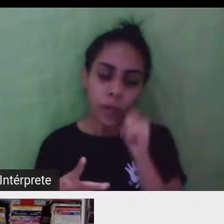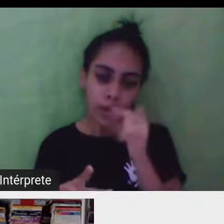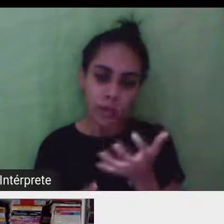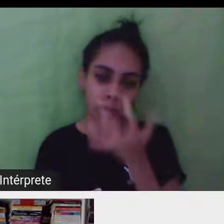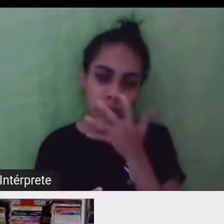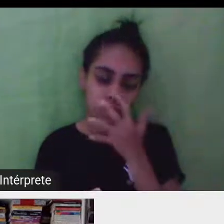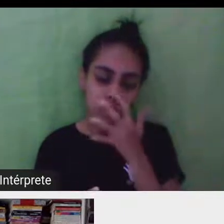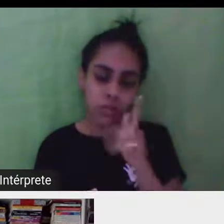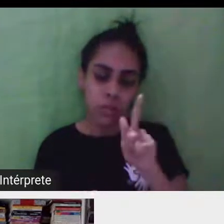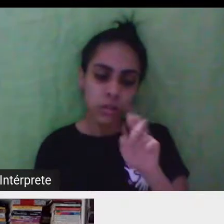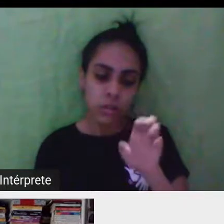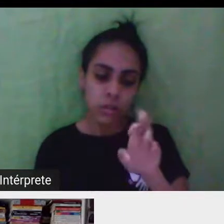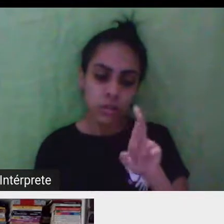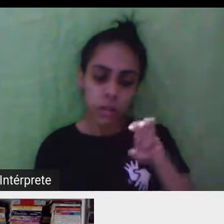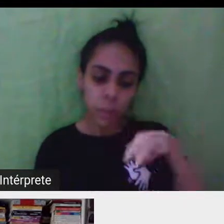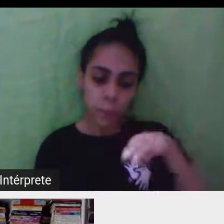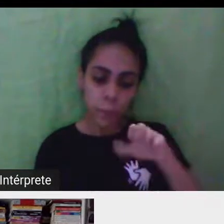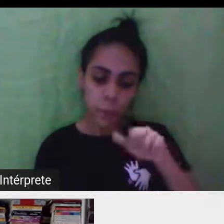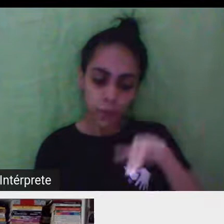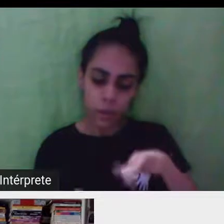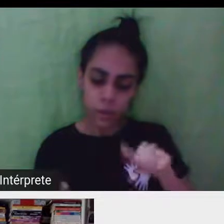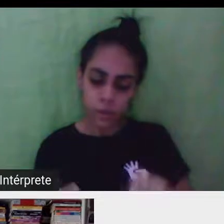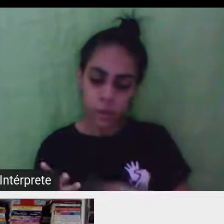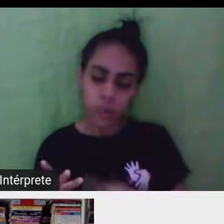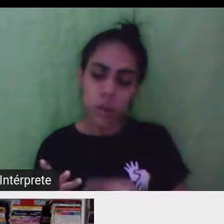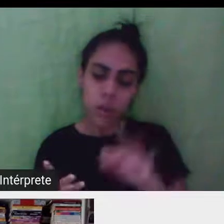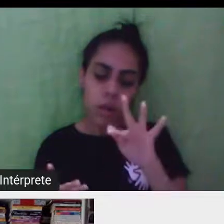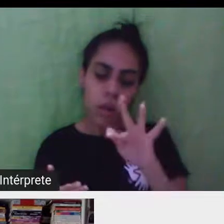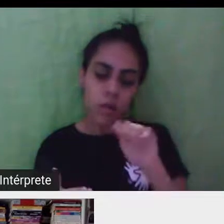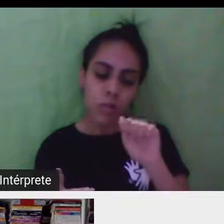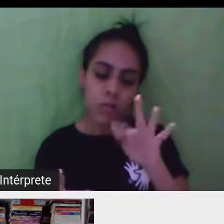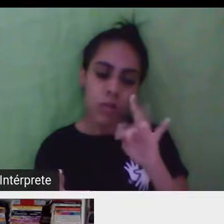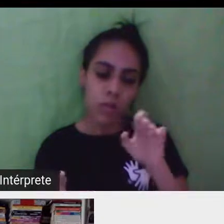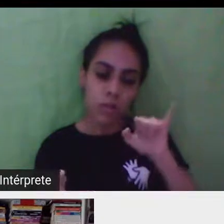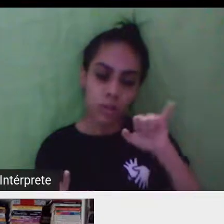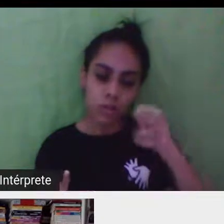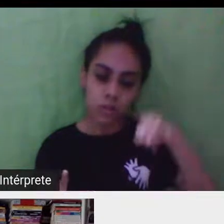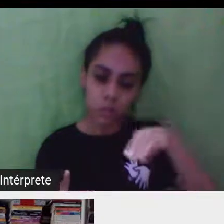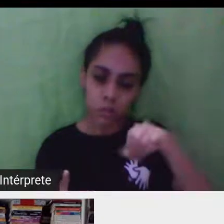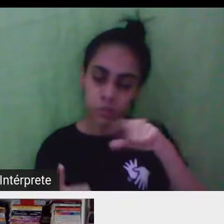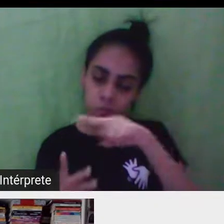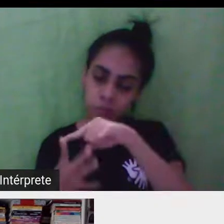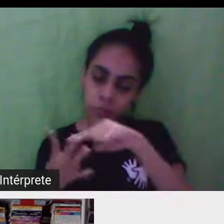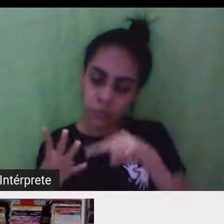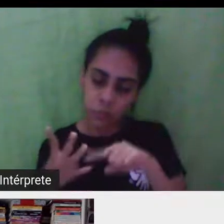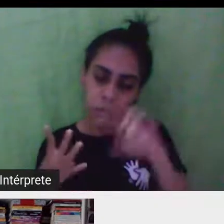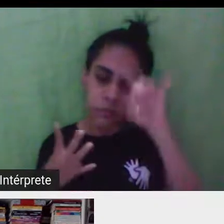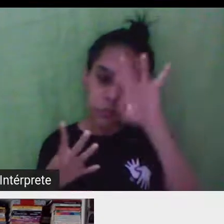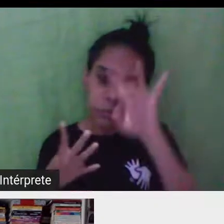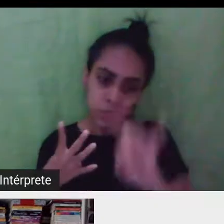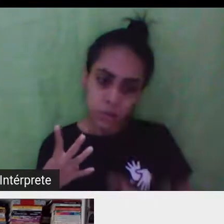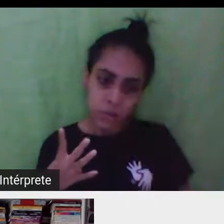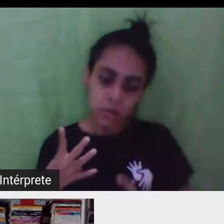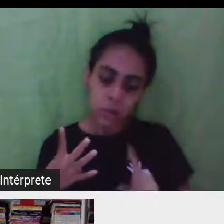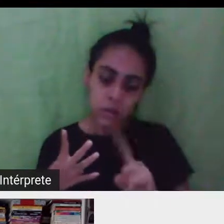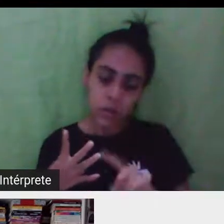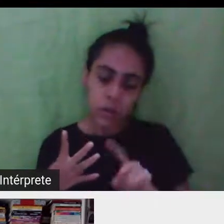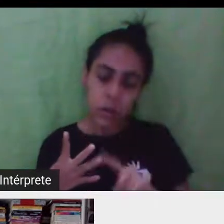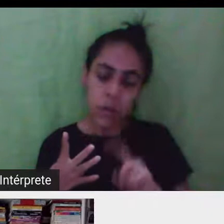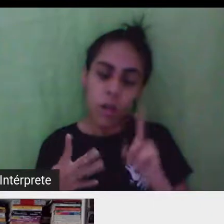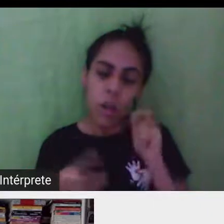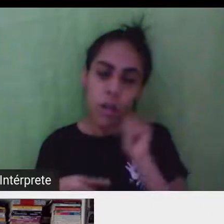Meirelles acabou de entrar também para ouvir essa conversa sobre a Fim Perpendida. ilustre, Germana é a menina das canetas.